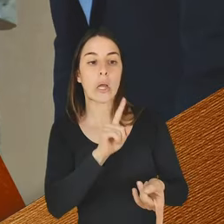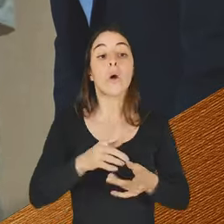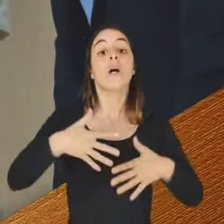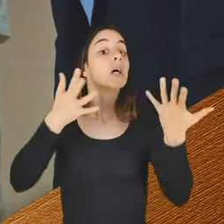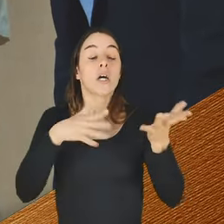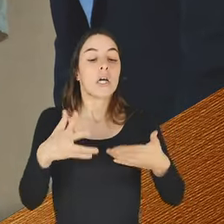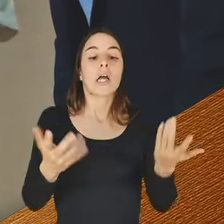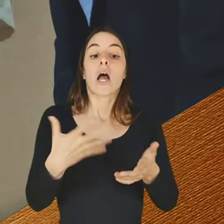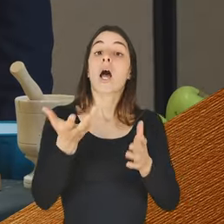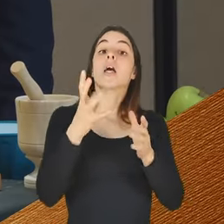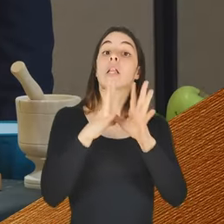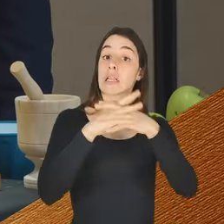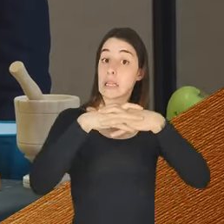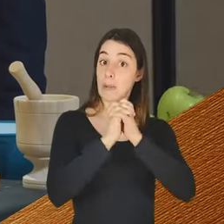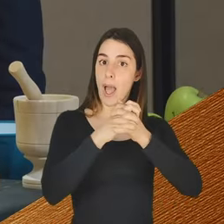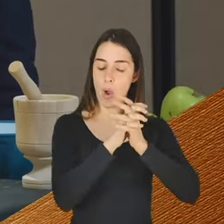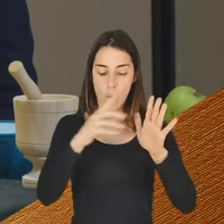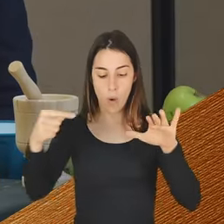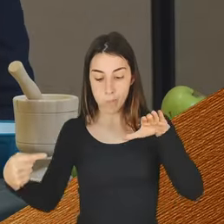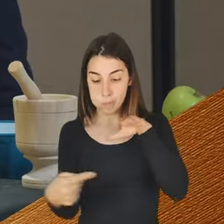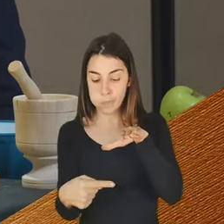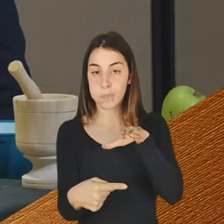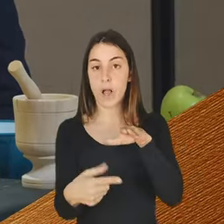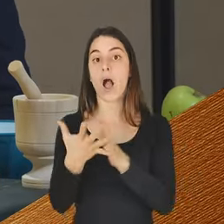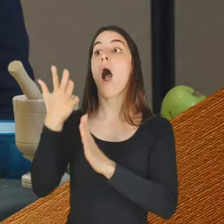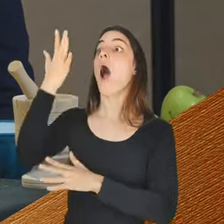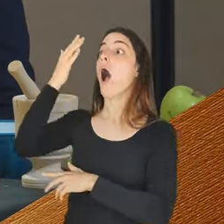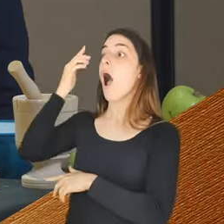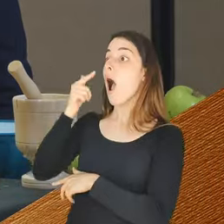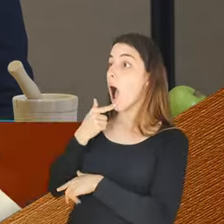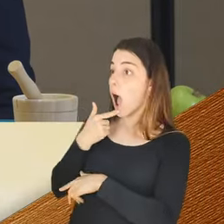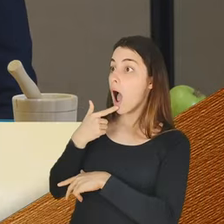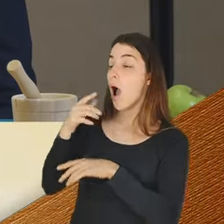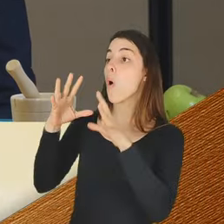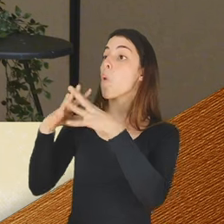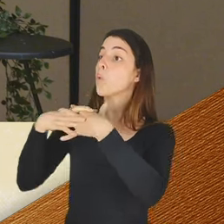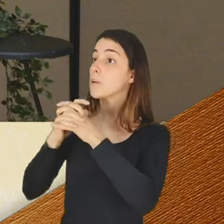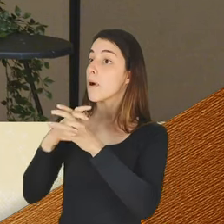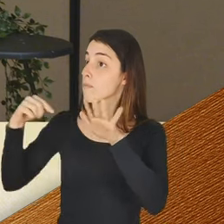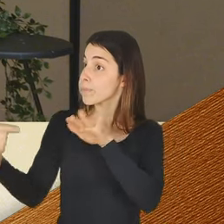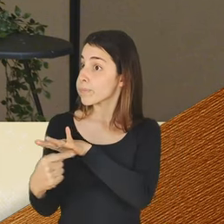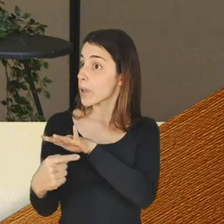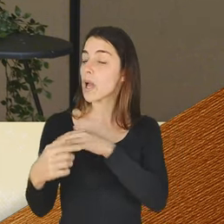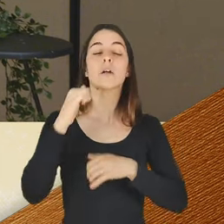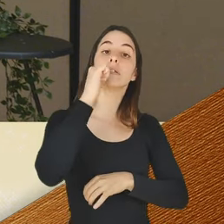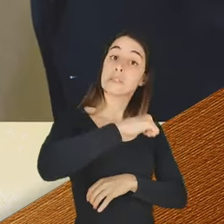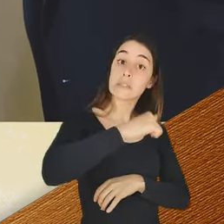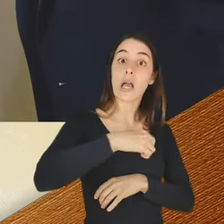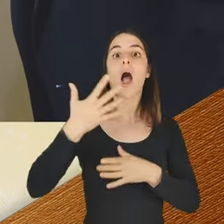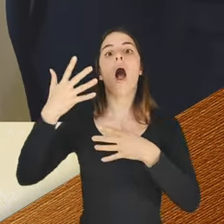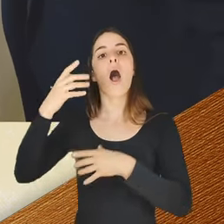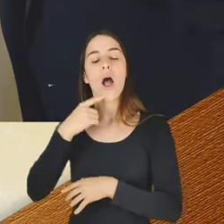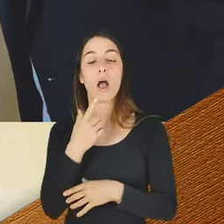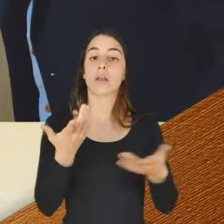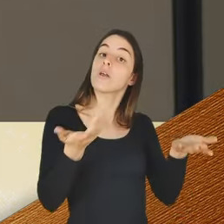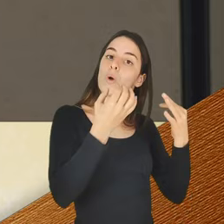pega-se no limão e enfia-se dentro do frango. Ah, o limão vai para dentro do frango. para dentro do frango, é assim que se... quer dizer, se tempera... Mas, então, Ricardo, parece